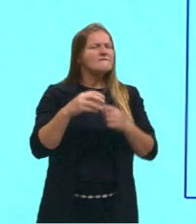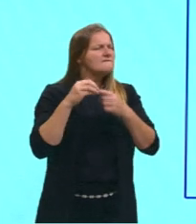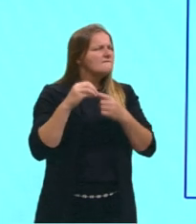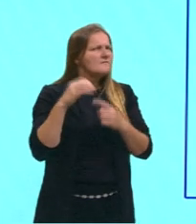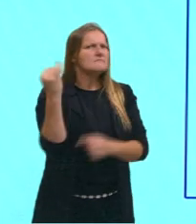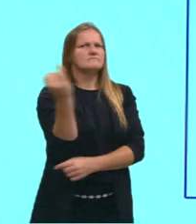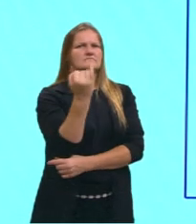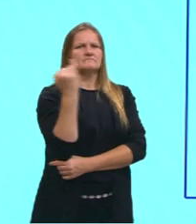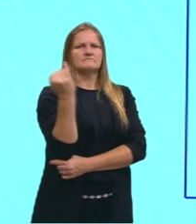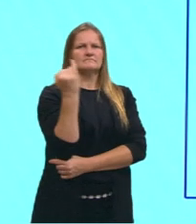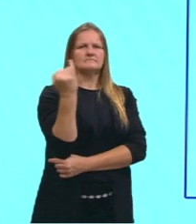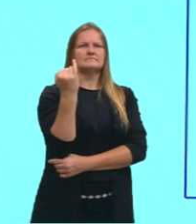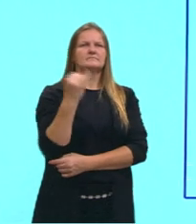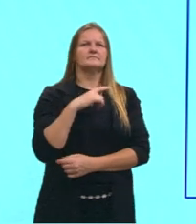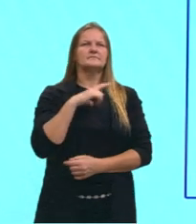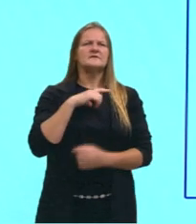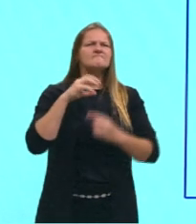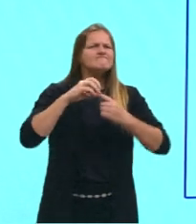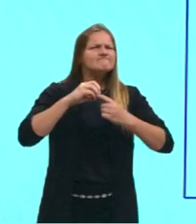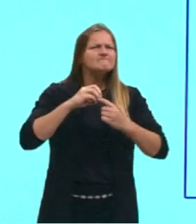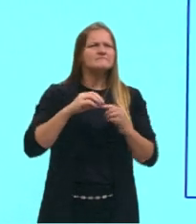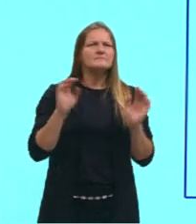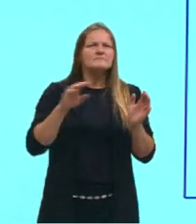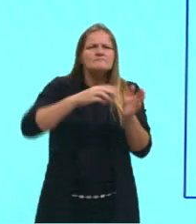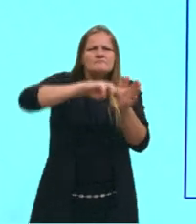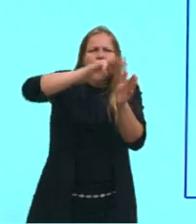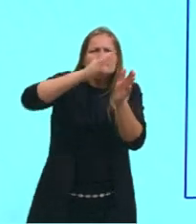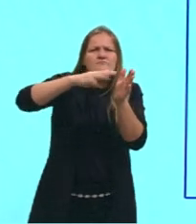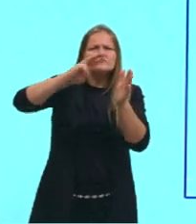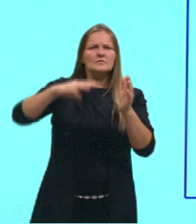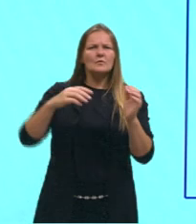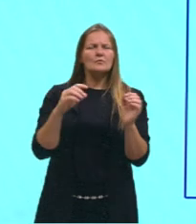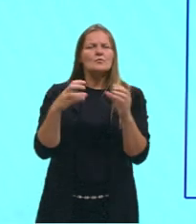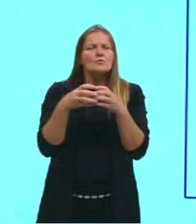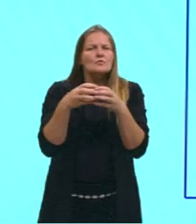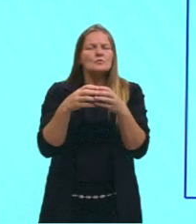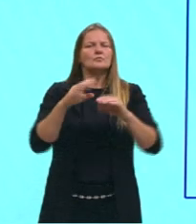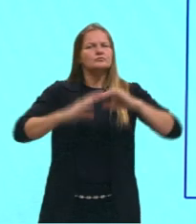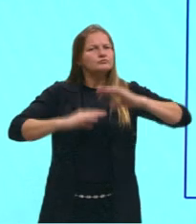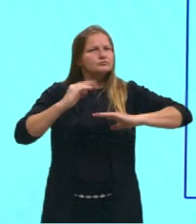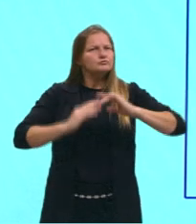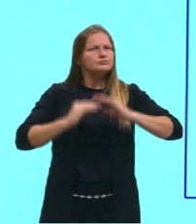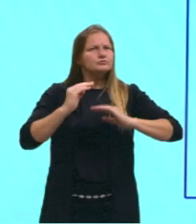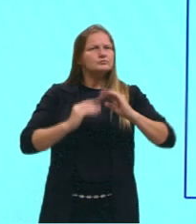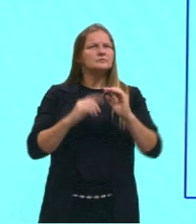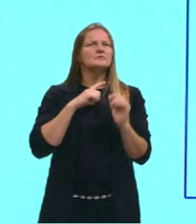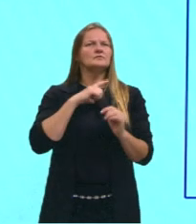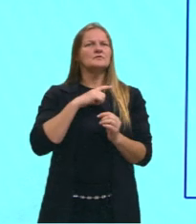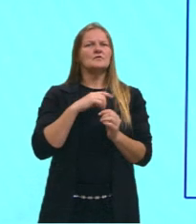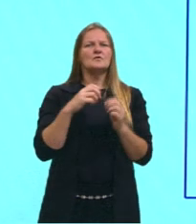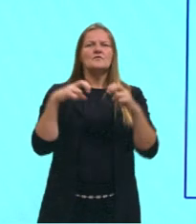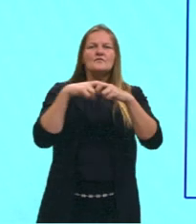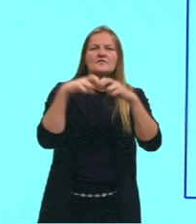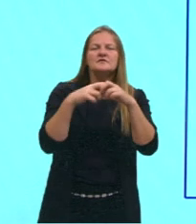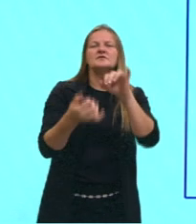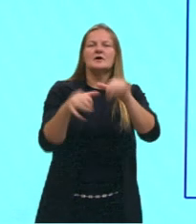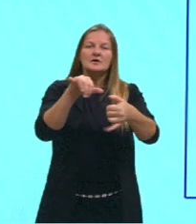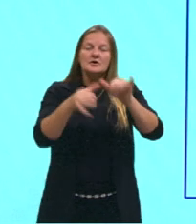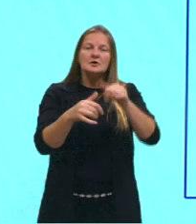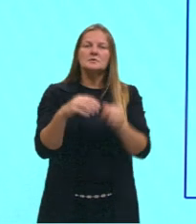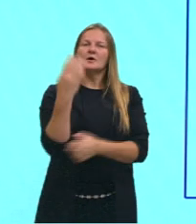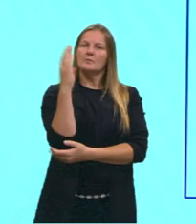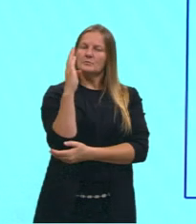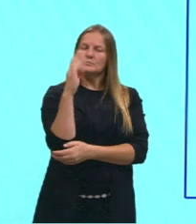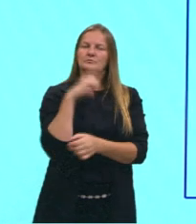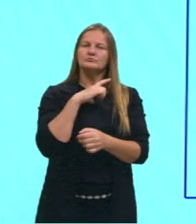esse relevo aí. Então, é o conjunto de ações, física e química ou biológica, que